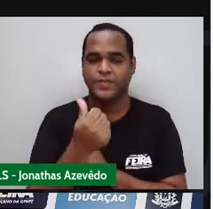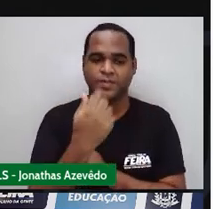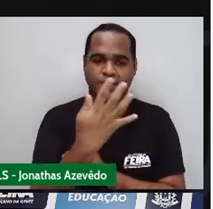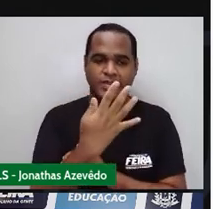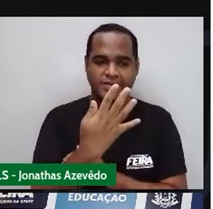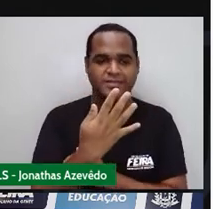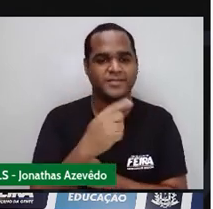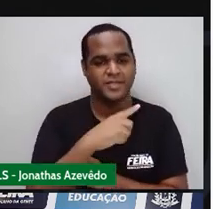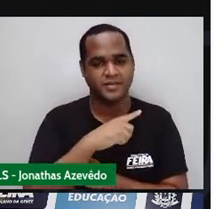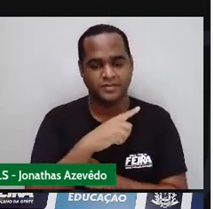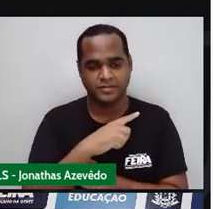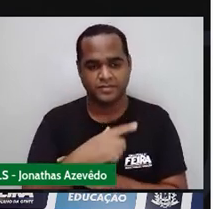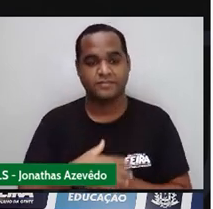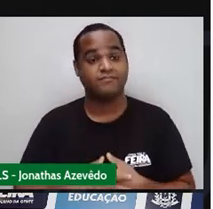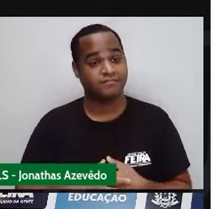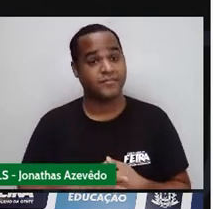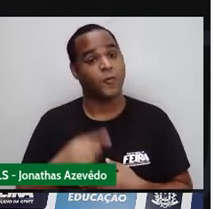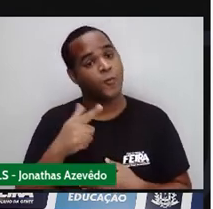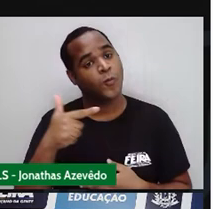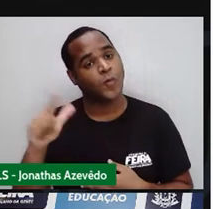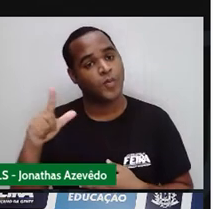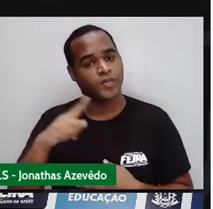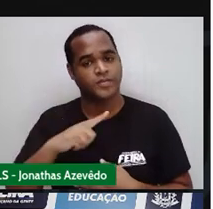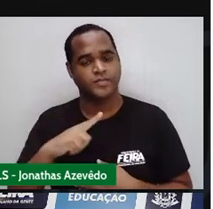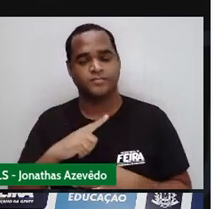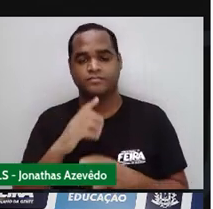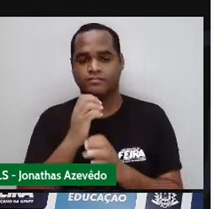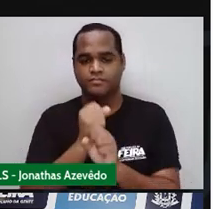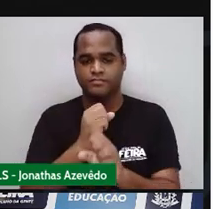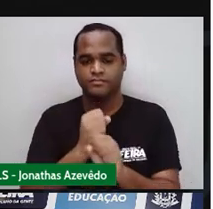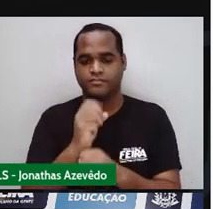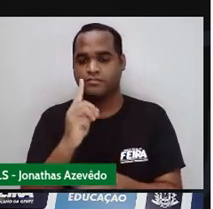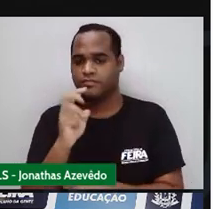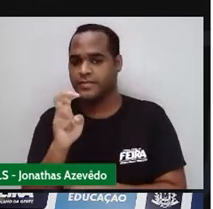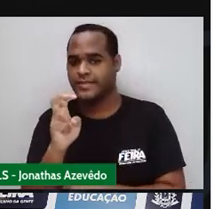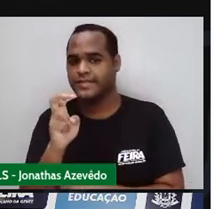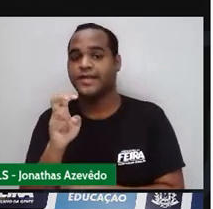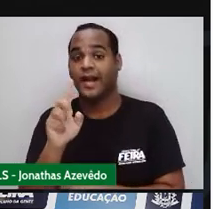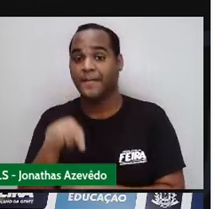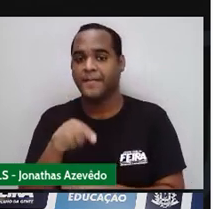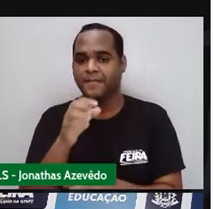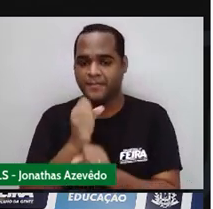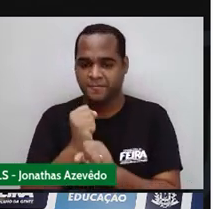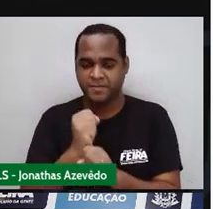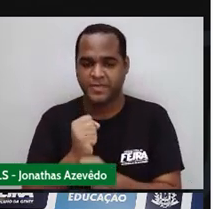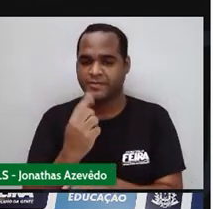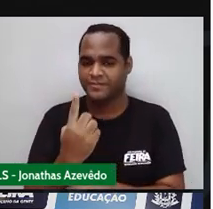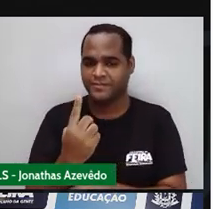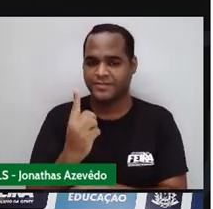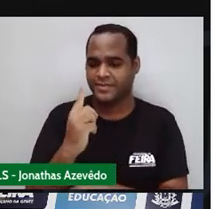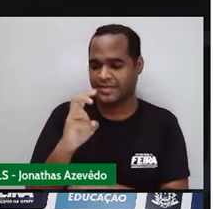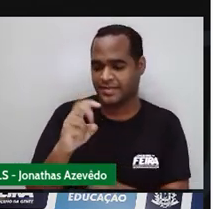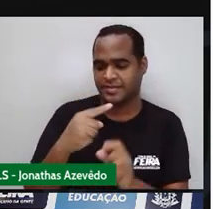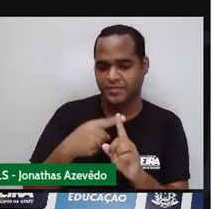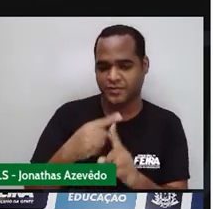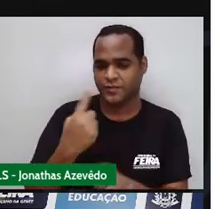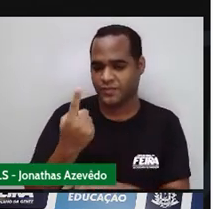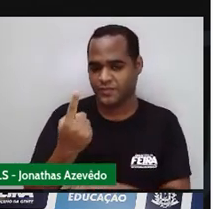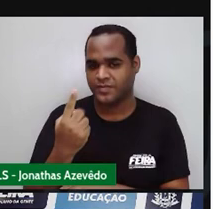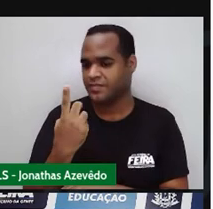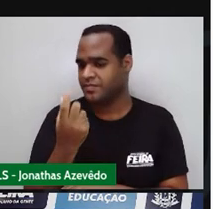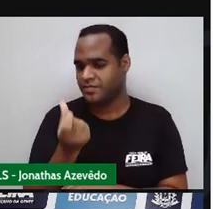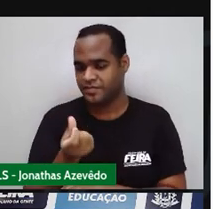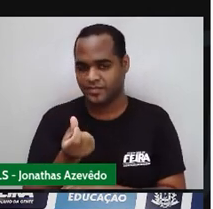O sucessor É só pegar o do meio Que é quinze E somar com um Quinze mais um Dezesseis